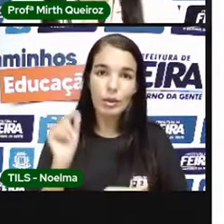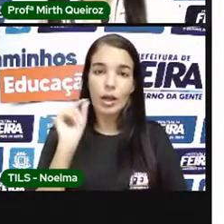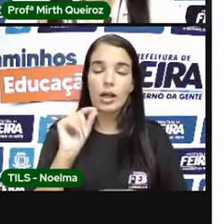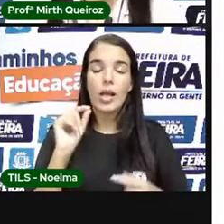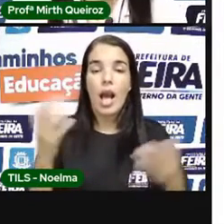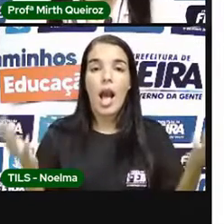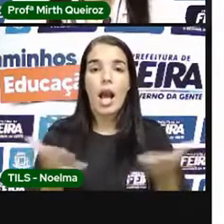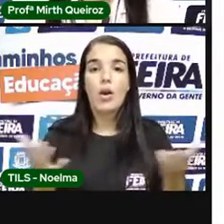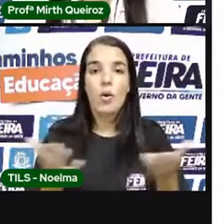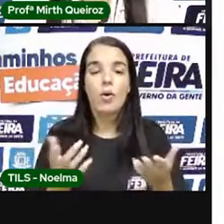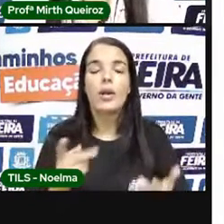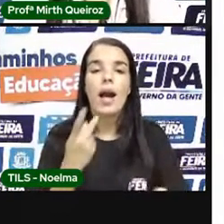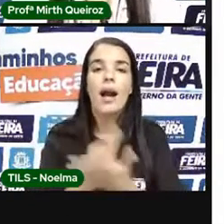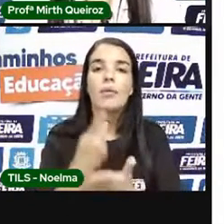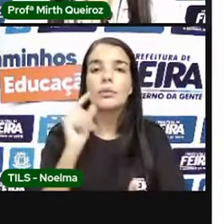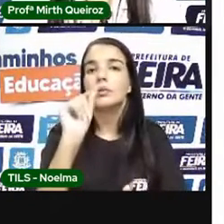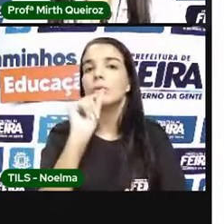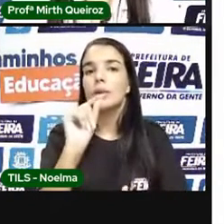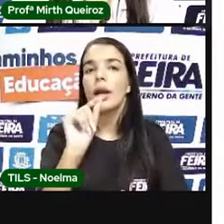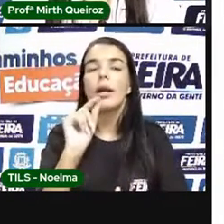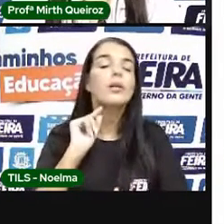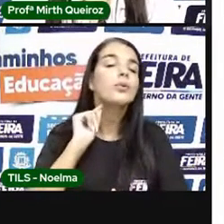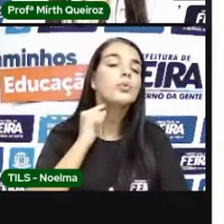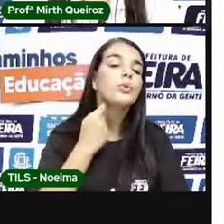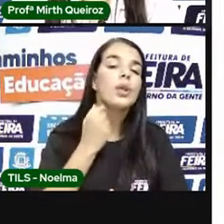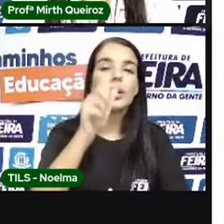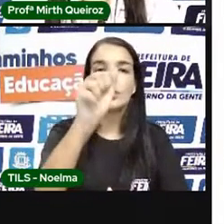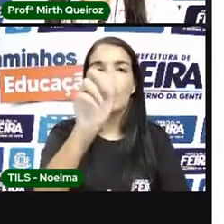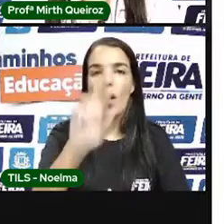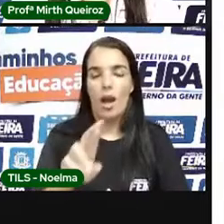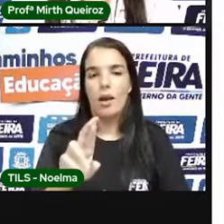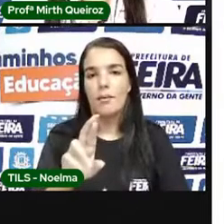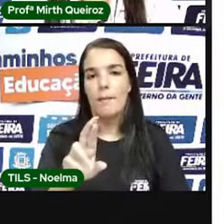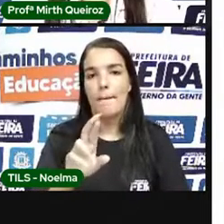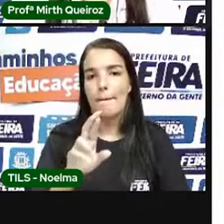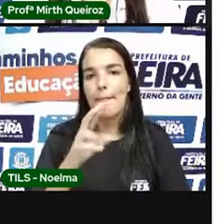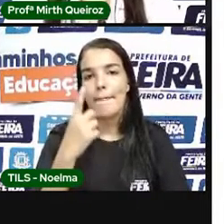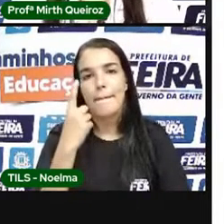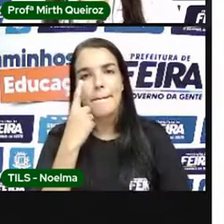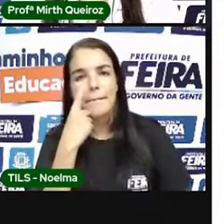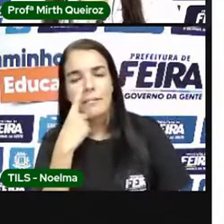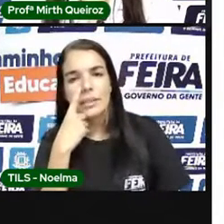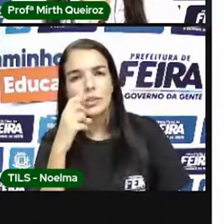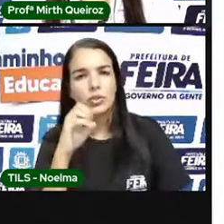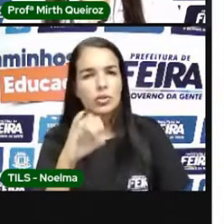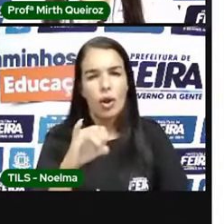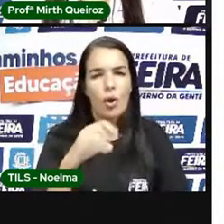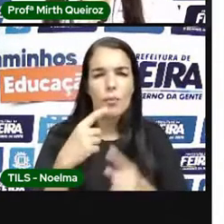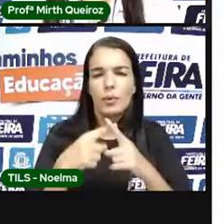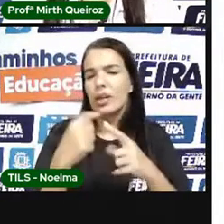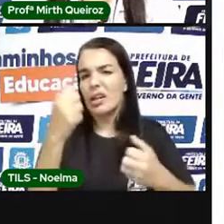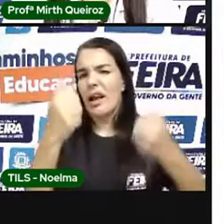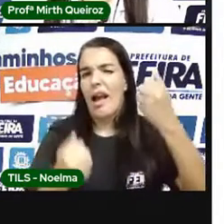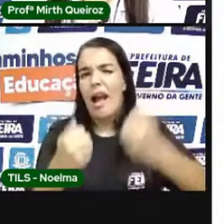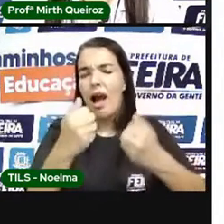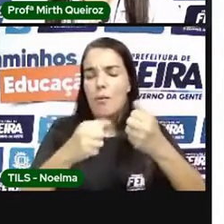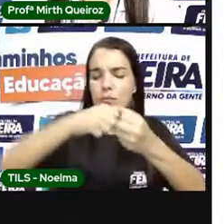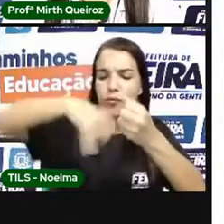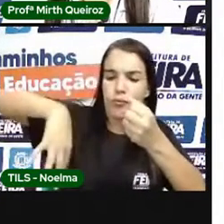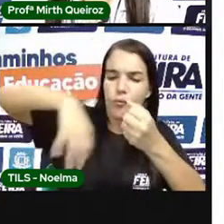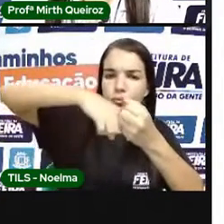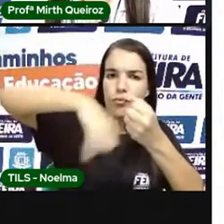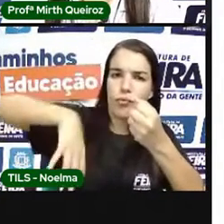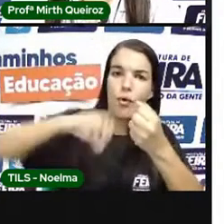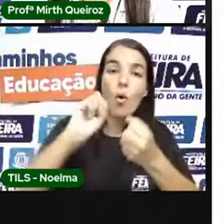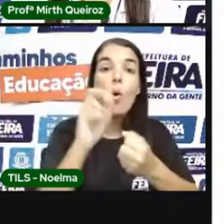Ela acontece não somente pela queima de combustível fóssil E através das faminés das indústrias